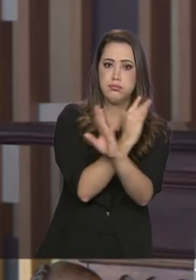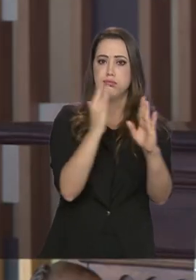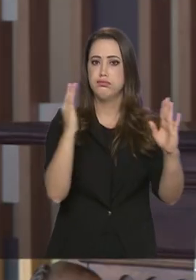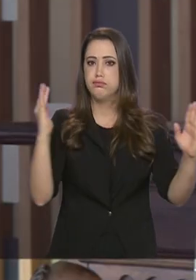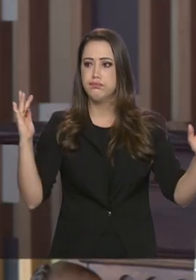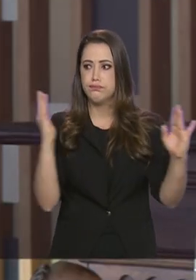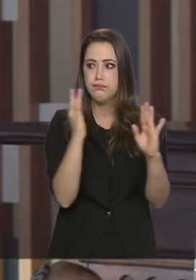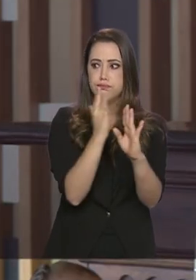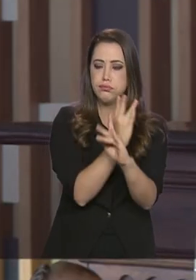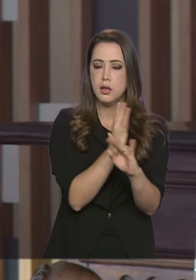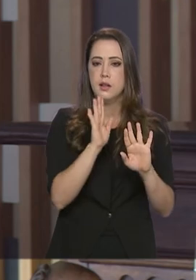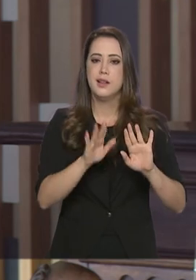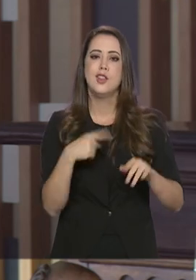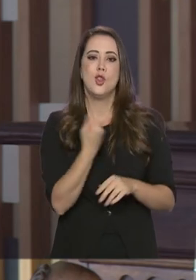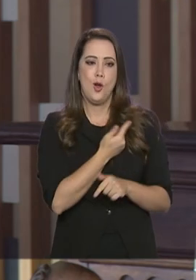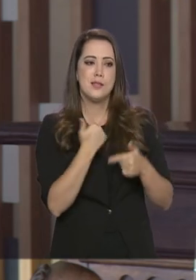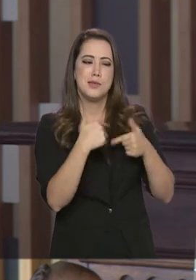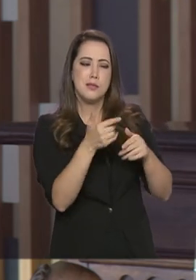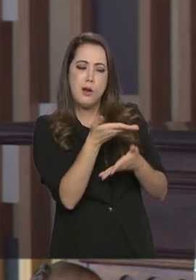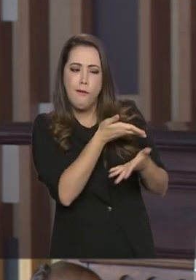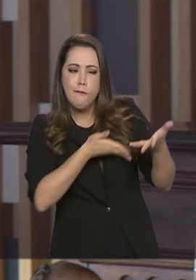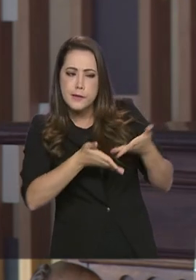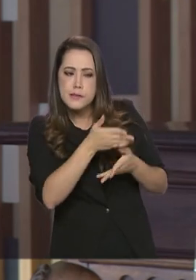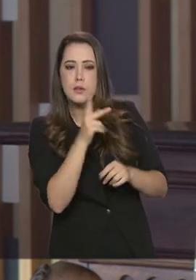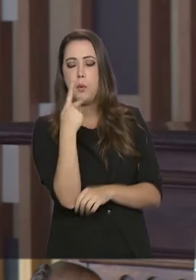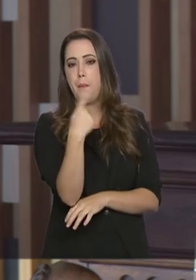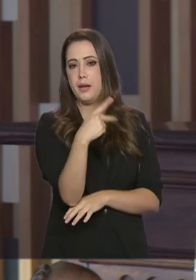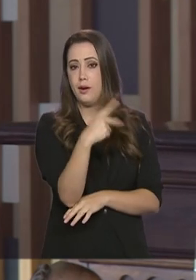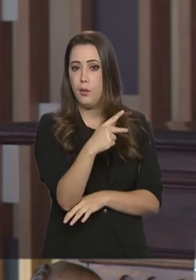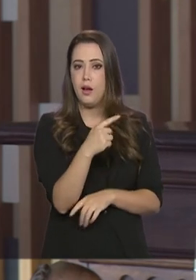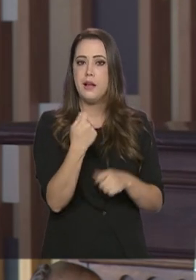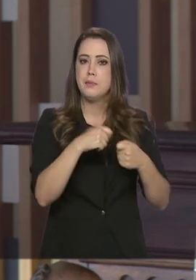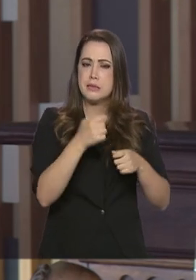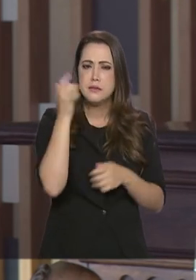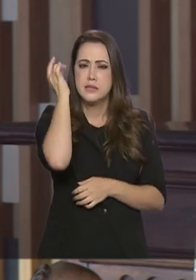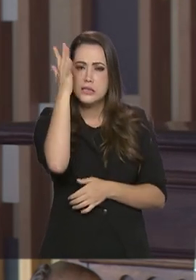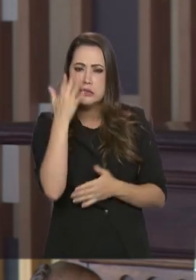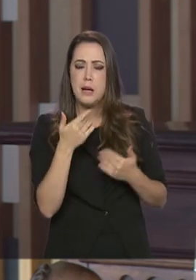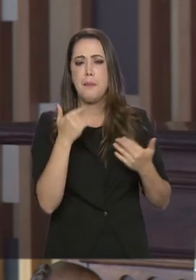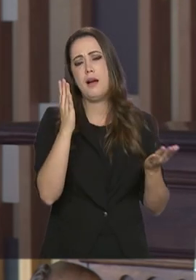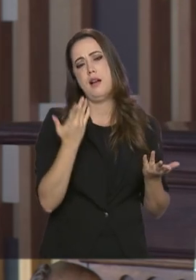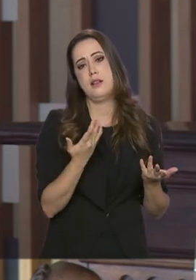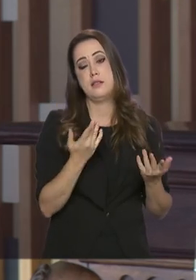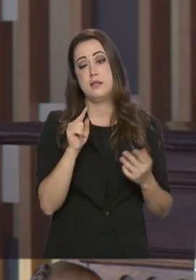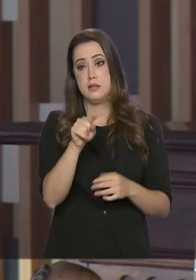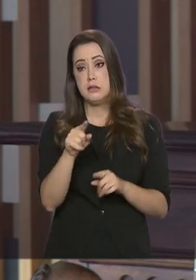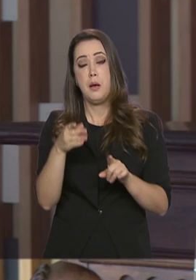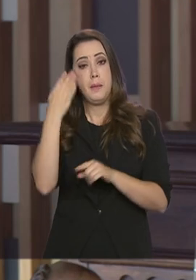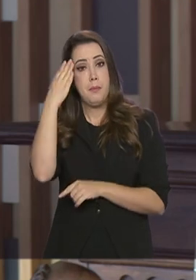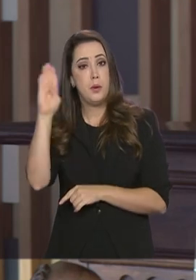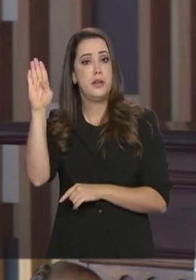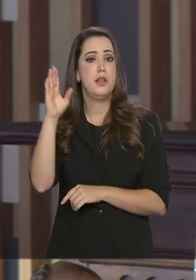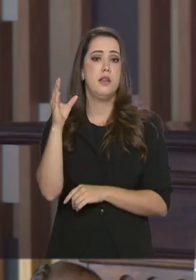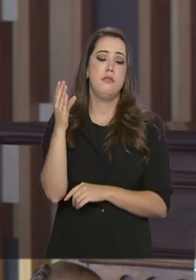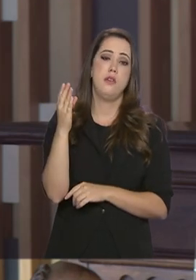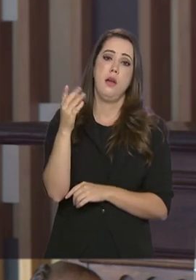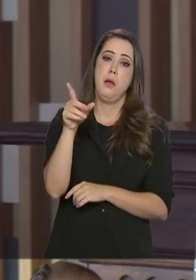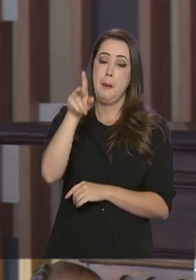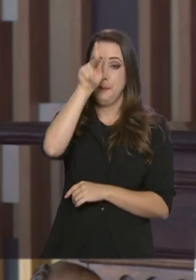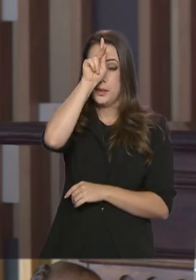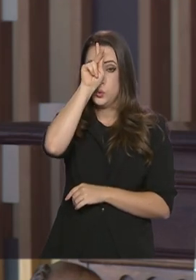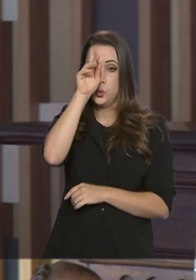trabalhando com o Paraguai para facilitar ali um pouco também, ainda está um pouco aquém. Mas com a Bolívia também seria importante, com o Peru, com a Colômbia.